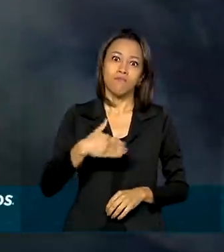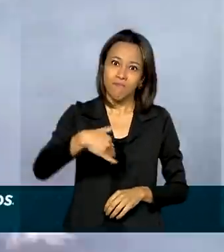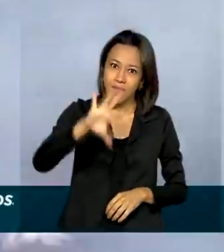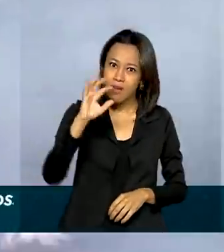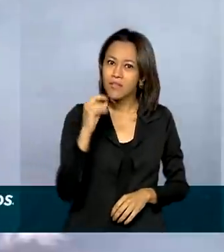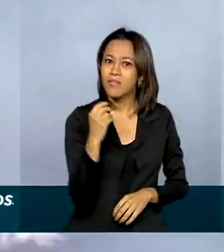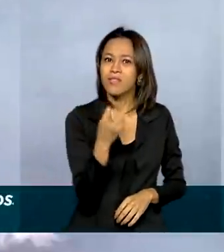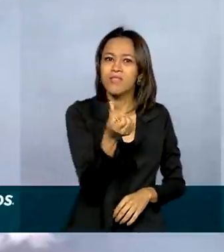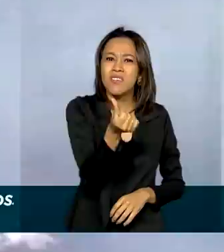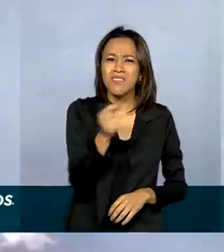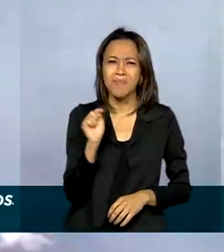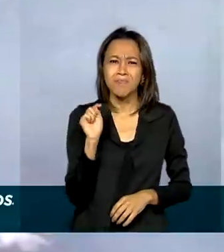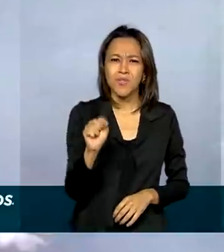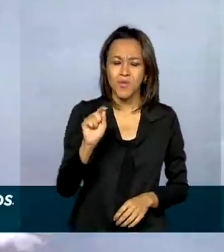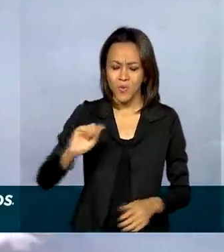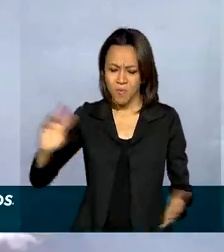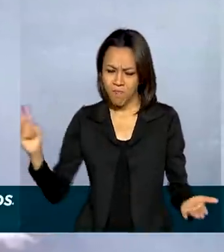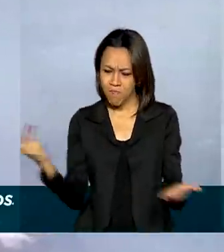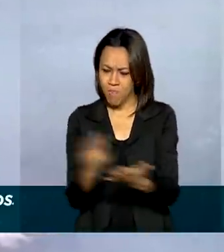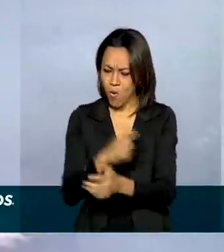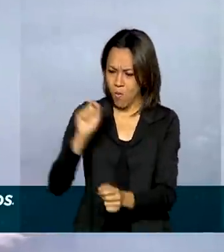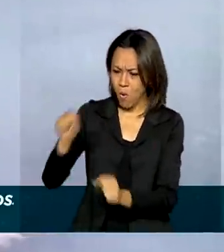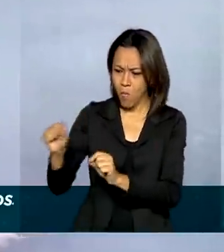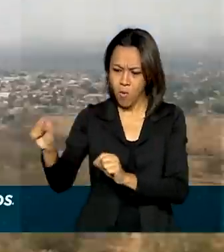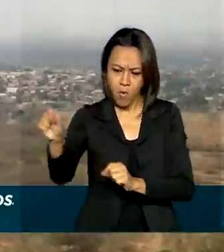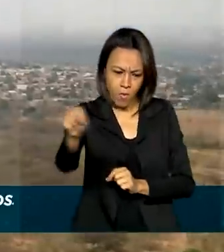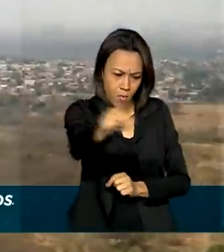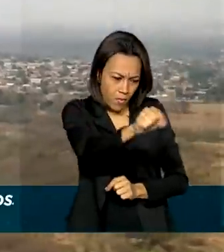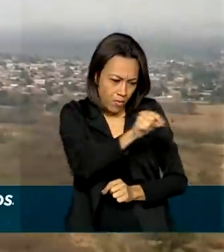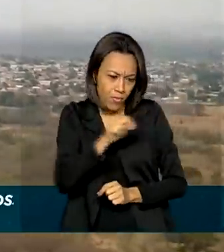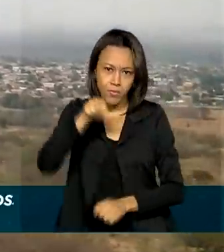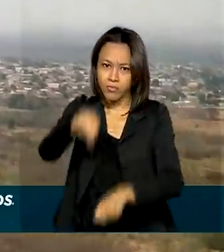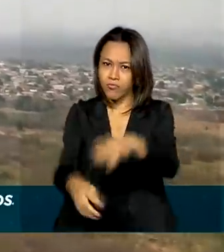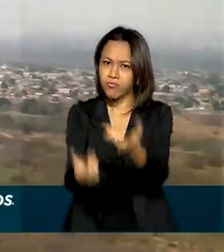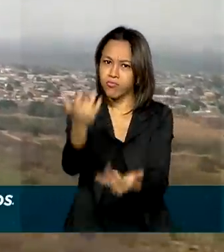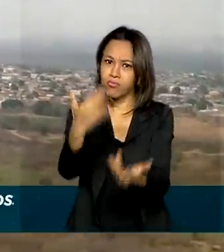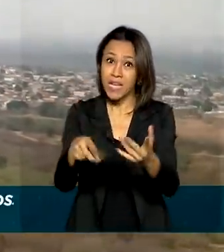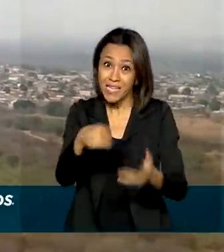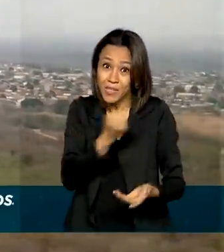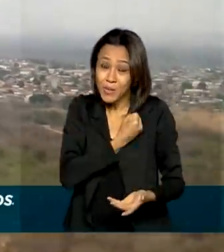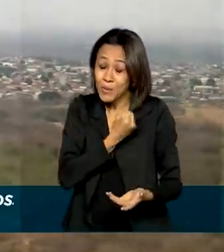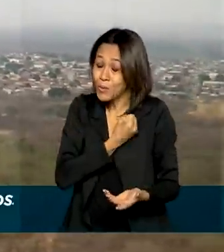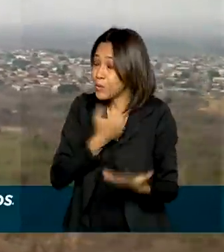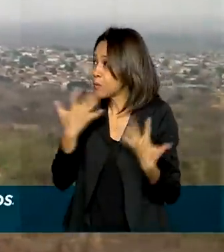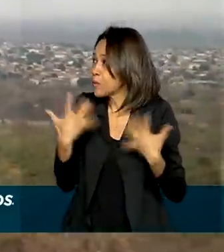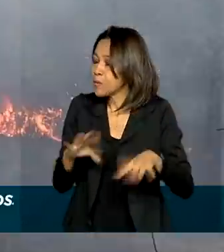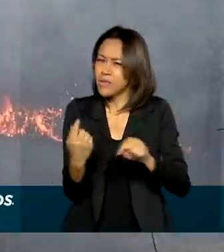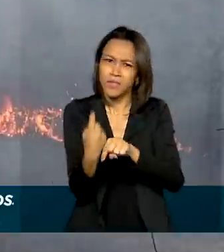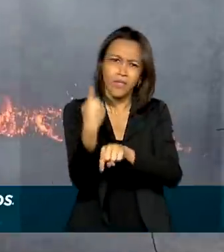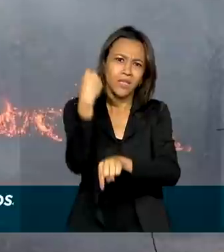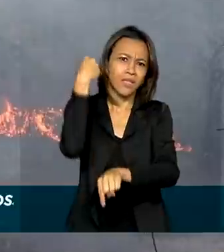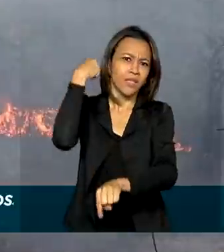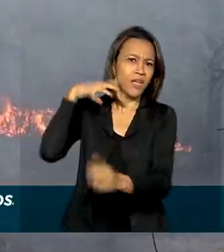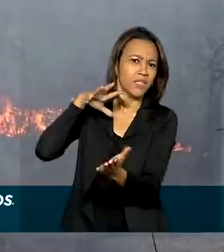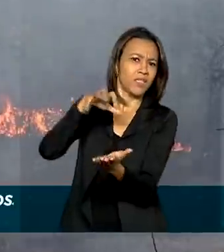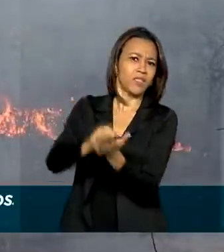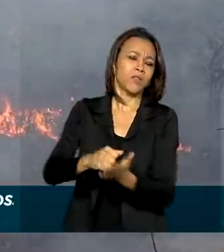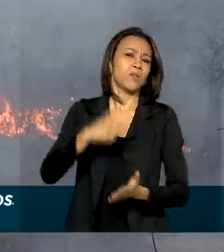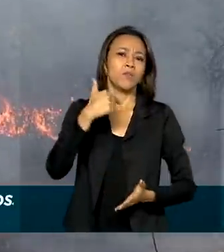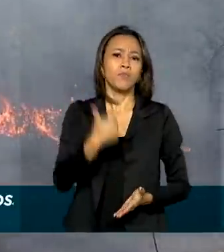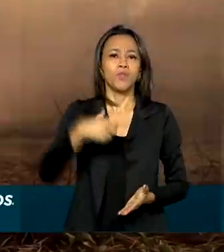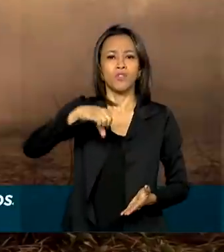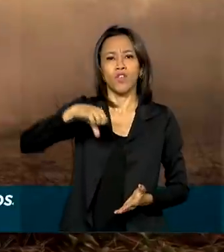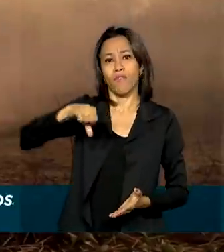focos de incêndios ativos na região. Esse é o maior número registrado desde 1998. E somente